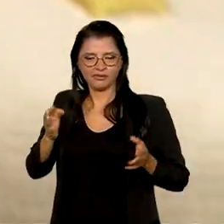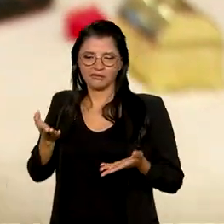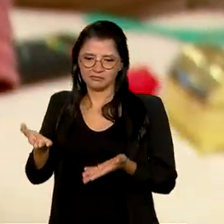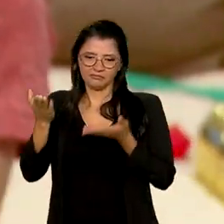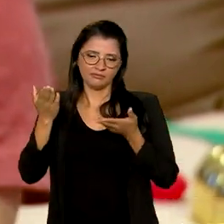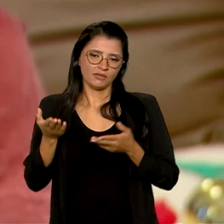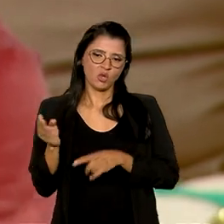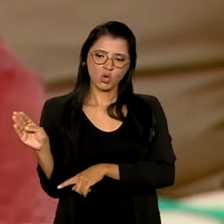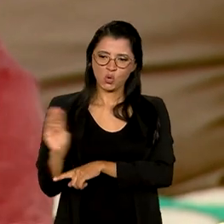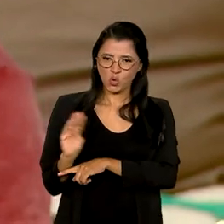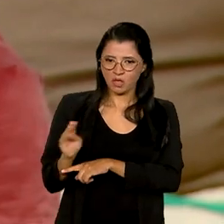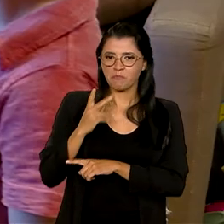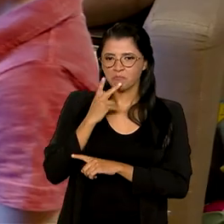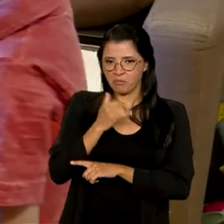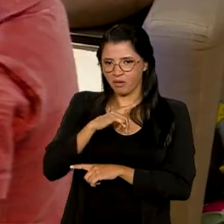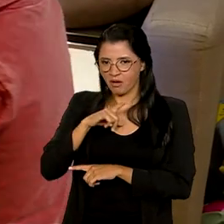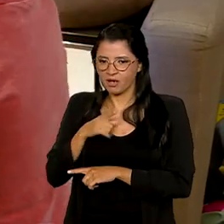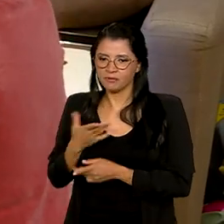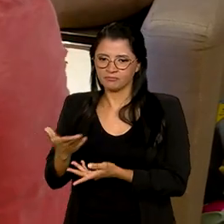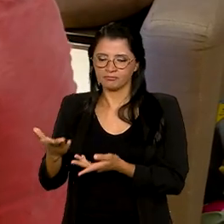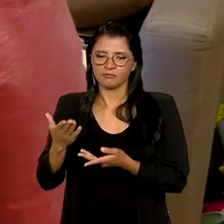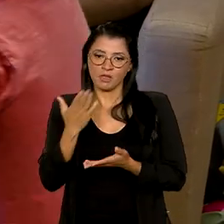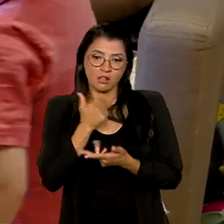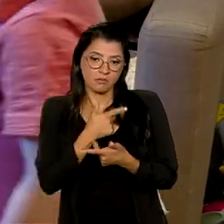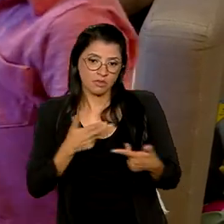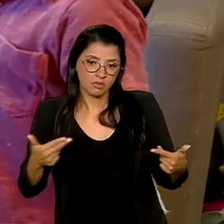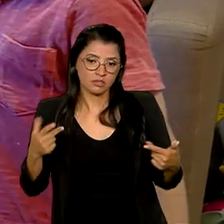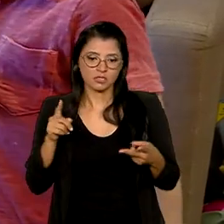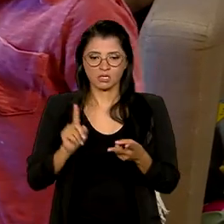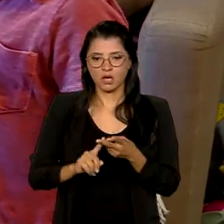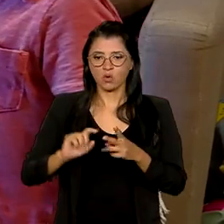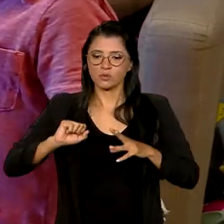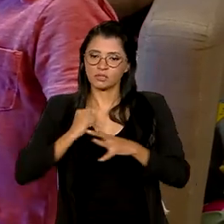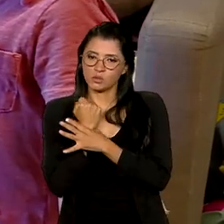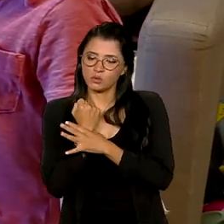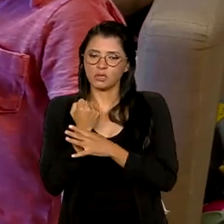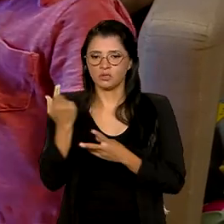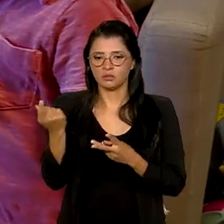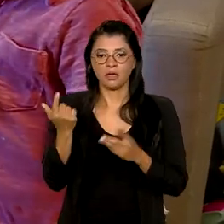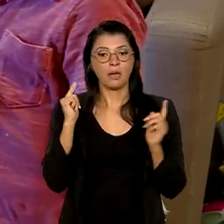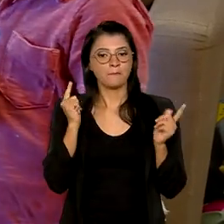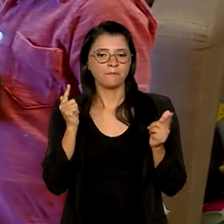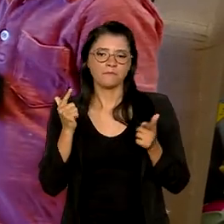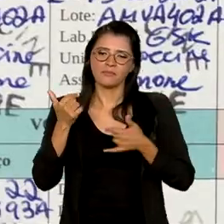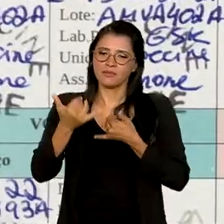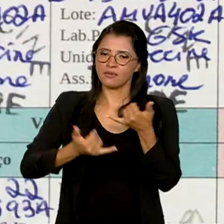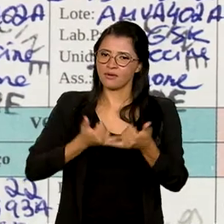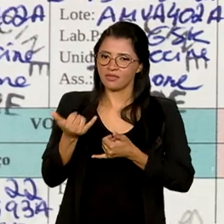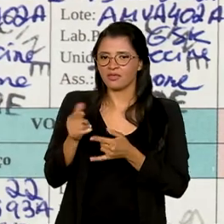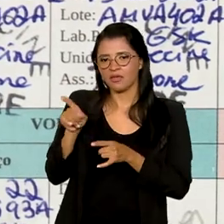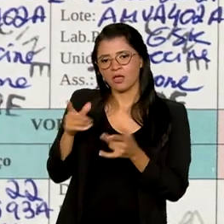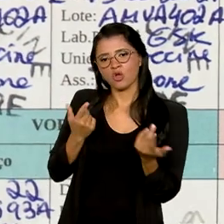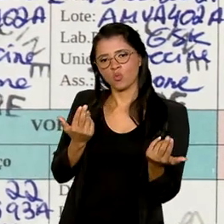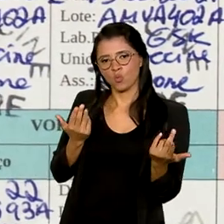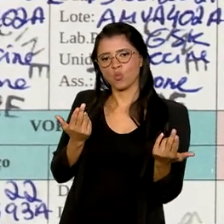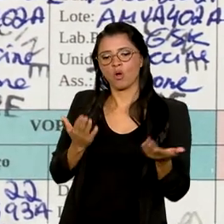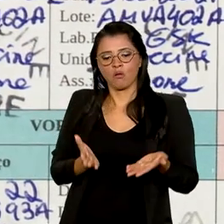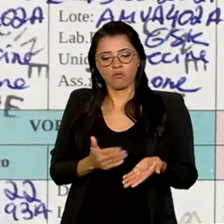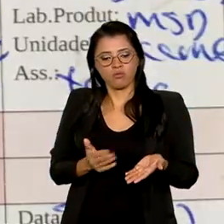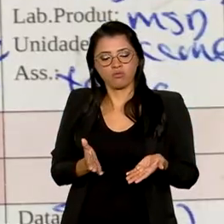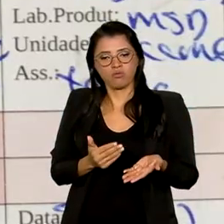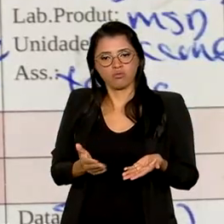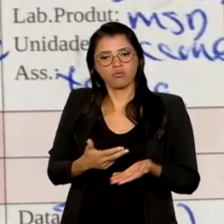mesmos cuidados que os pais têm com a alimentação, a segurança, o lazer do Cadu, eles têm com a